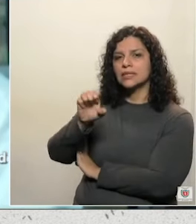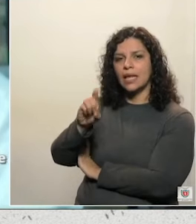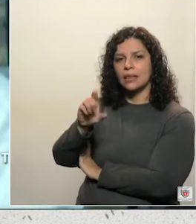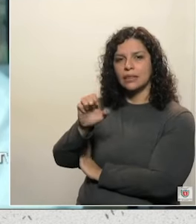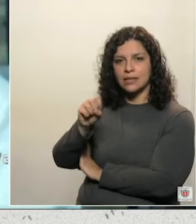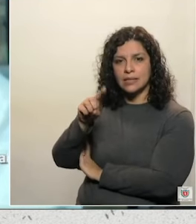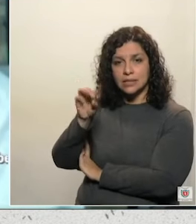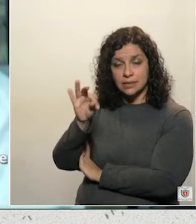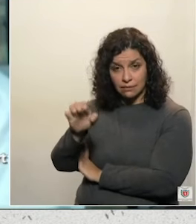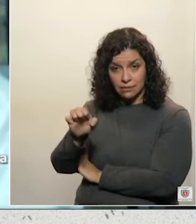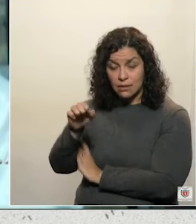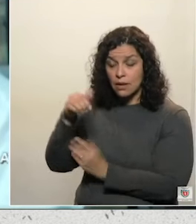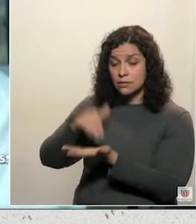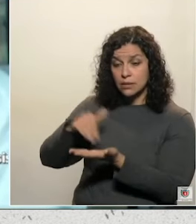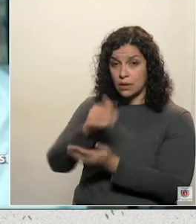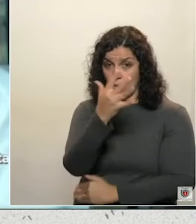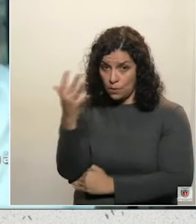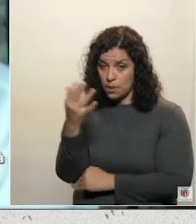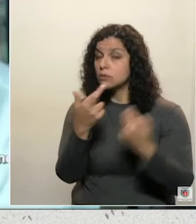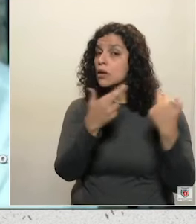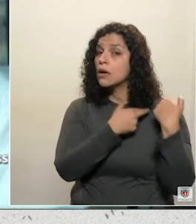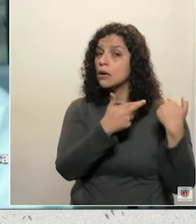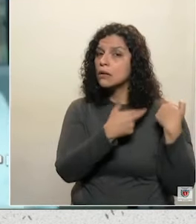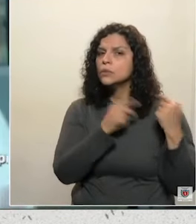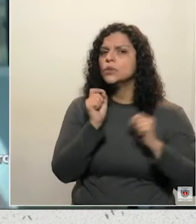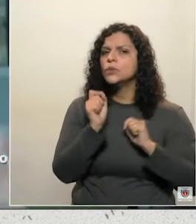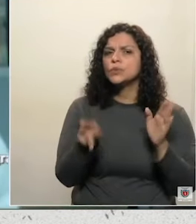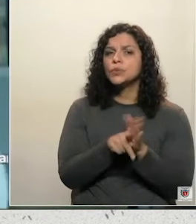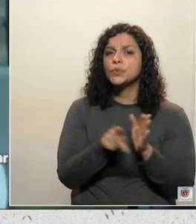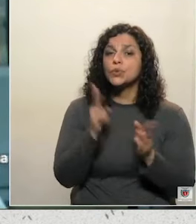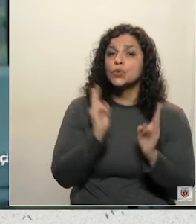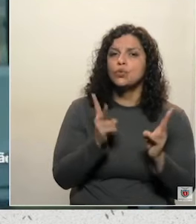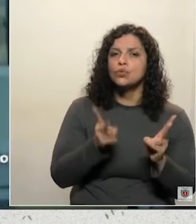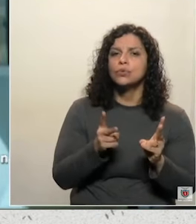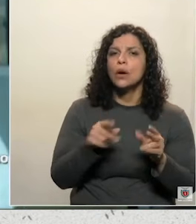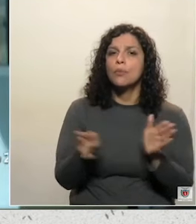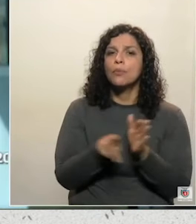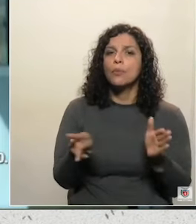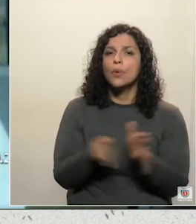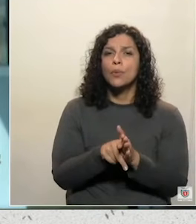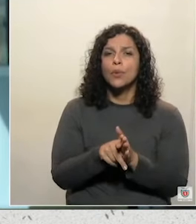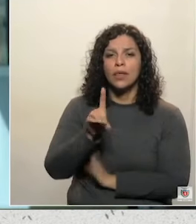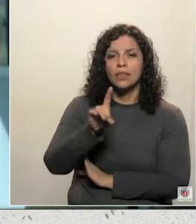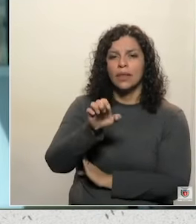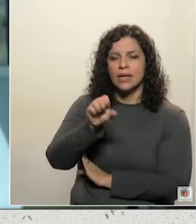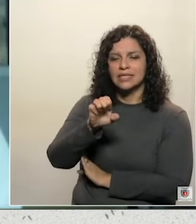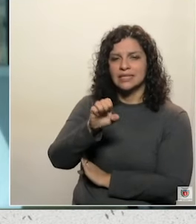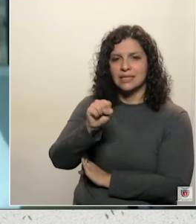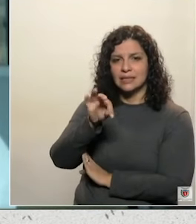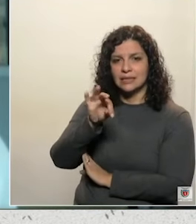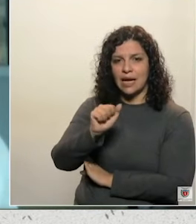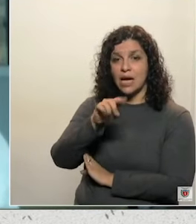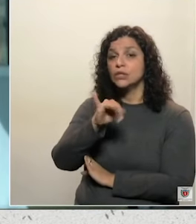SEMA, o que deveria ser a Secretaria do Meio Ambiente, a responsabilidade de levar adiante os processos de desestatização, de